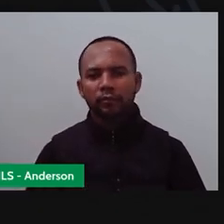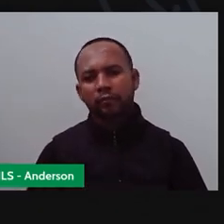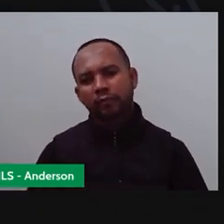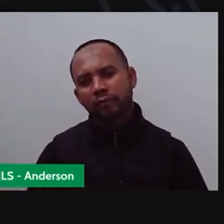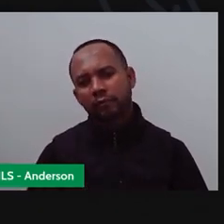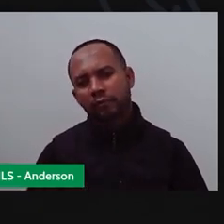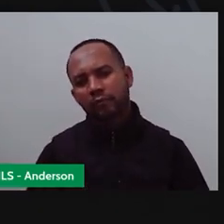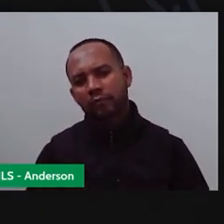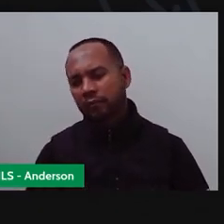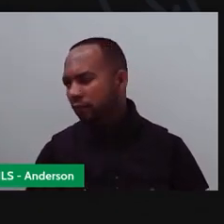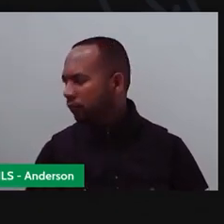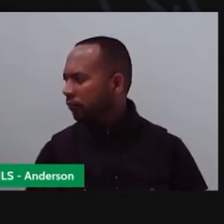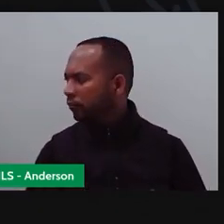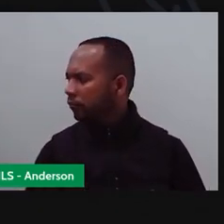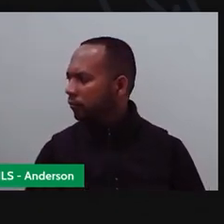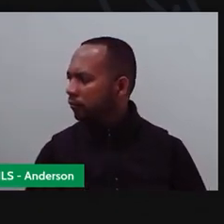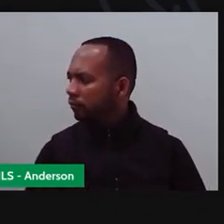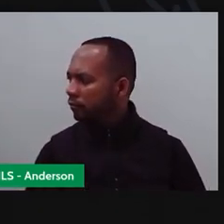Quatro.